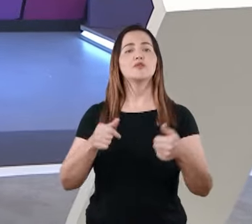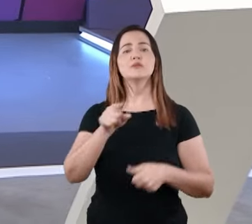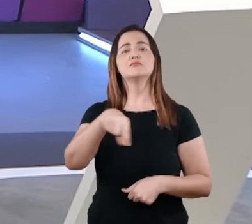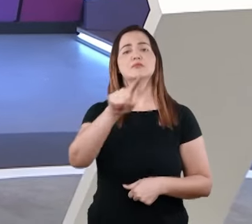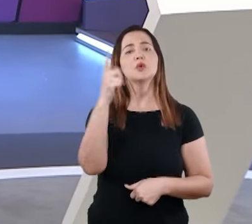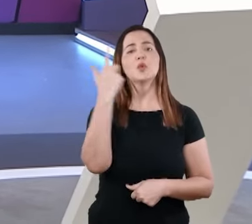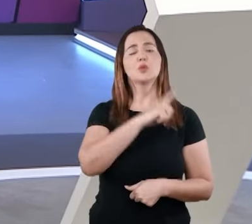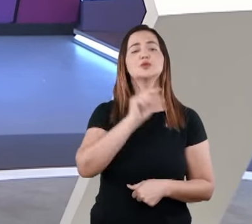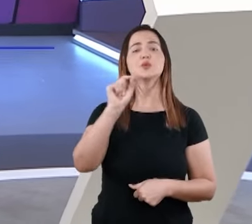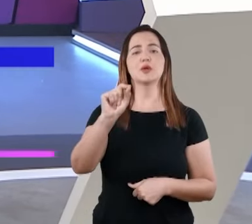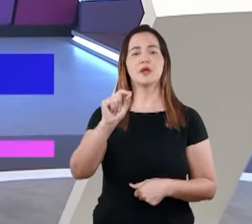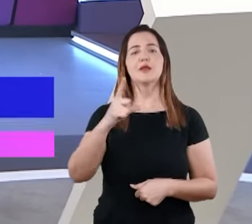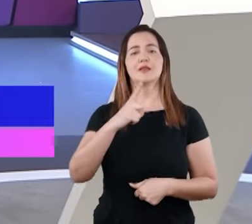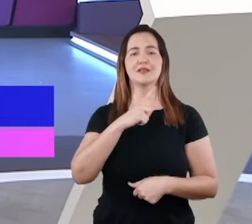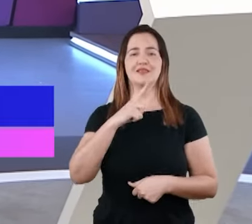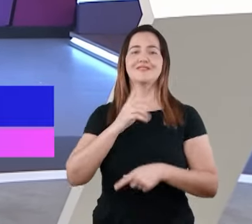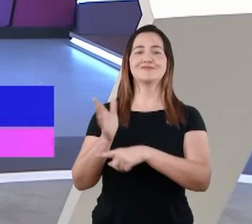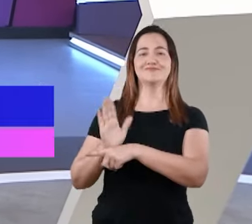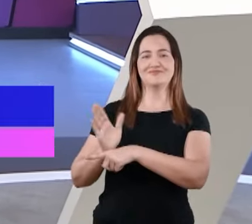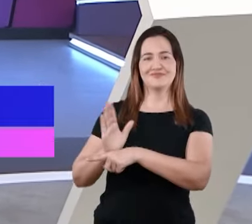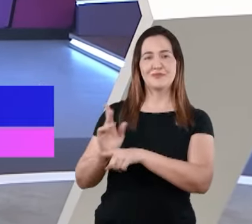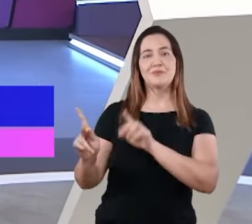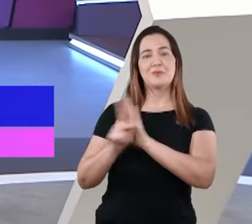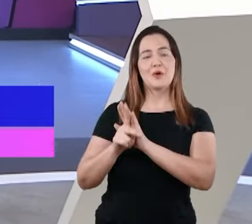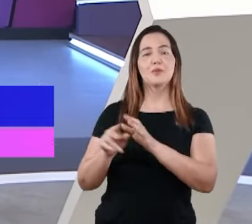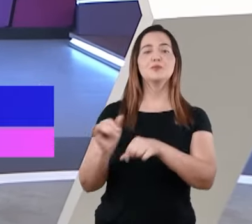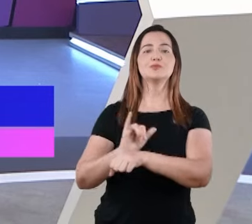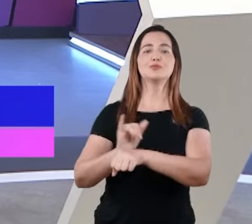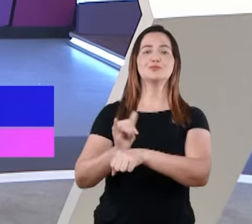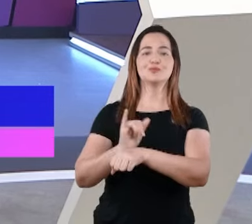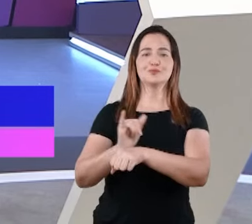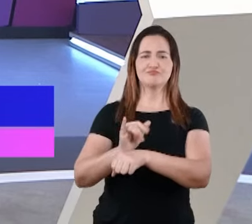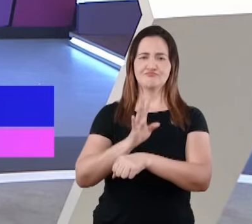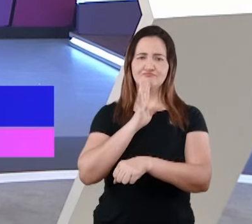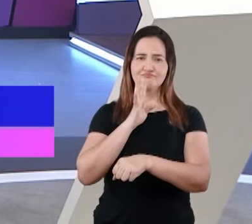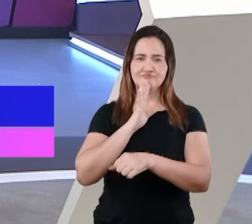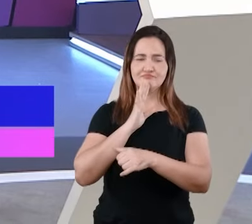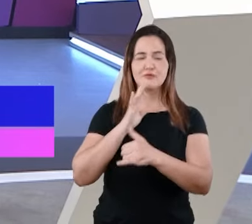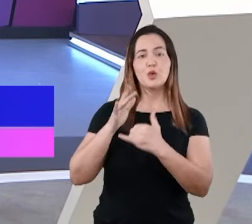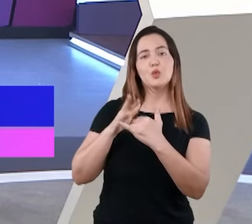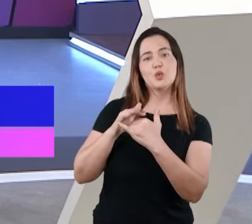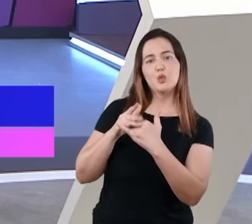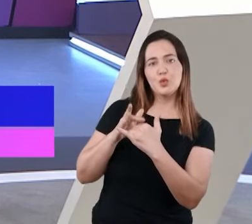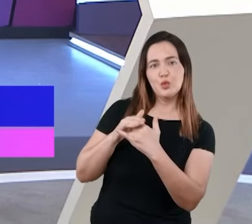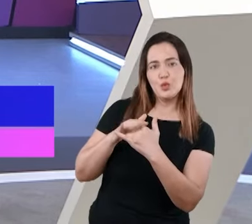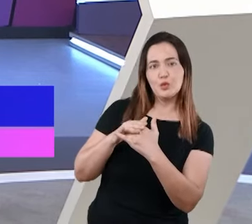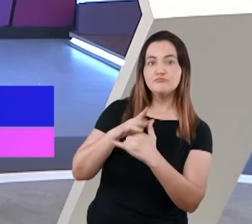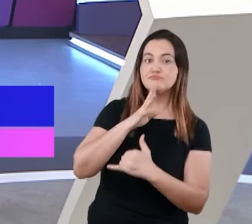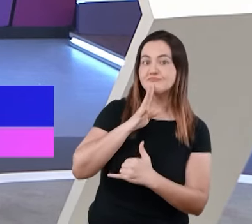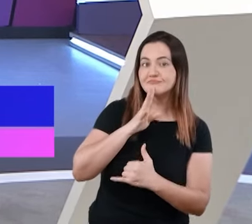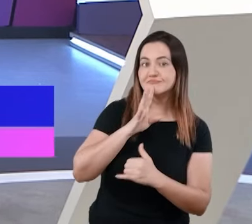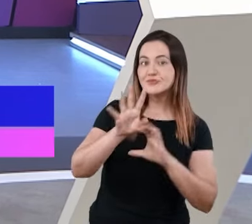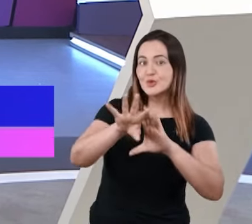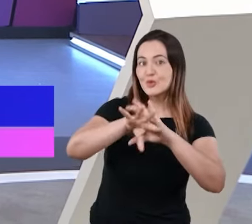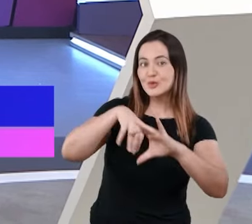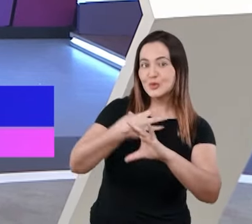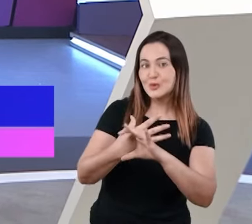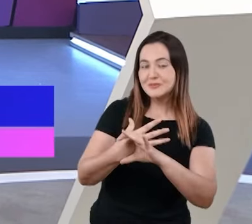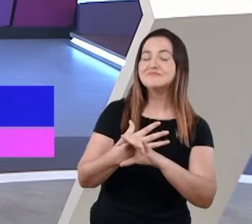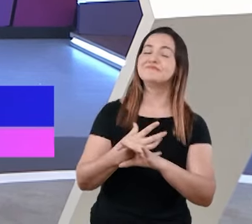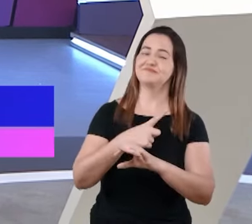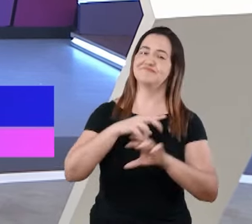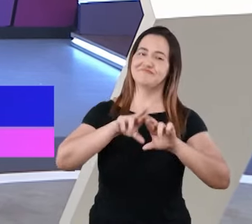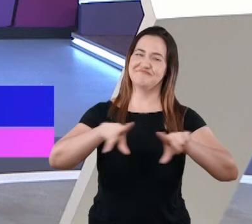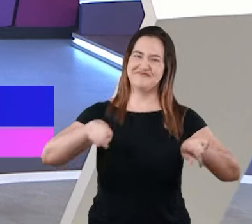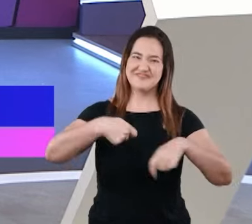lhe convidar para se inscrever em nosso canal no YouTube. Você vai lá, a Arena do Futuro, vai lá no seu